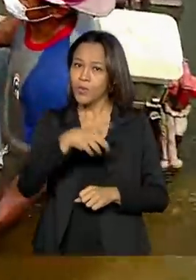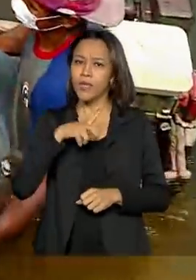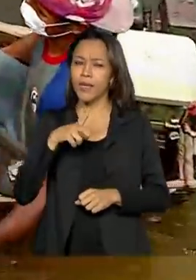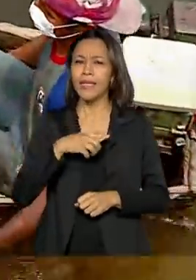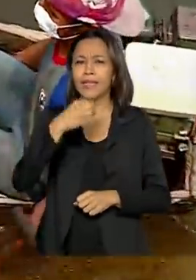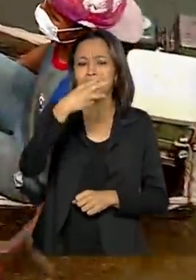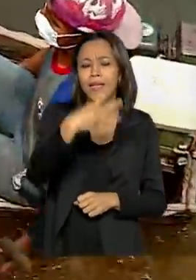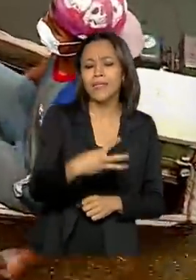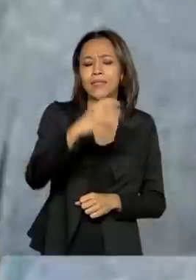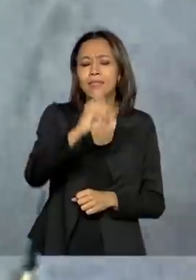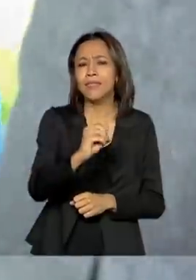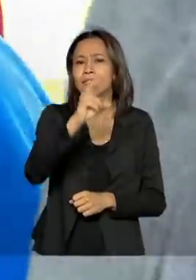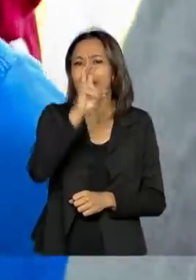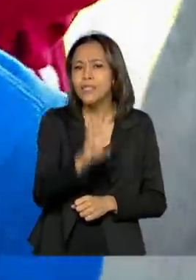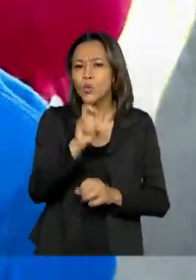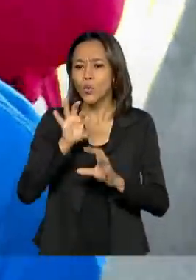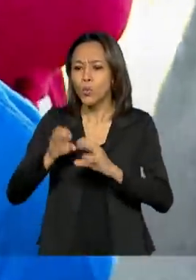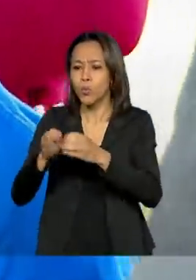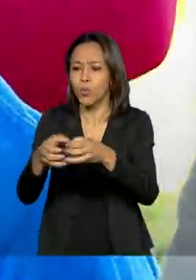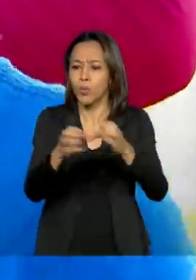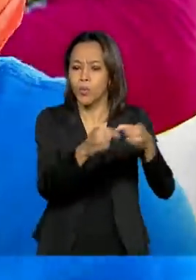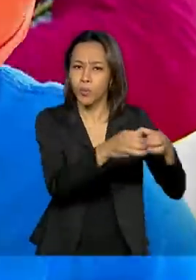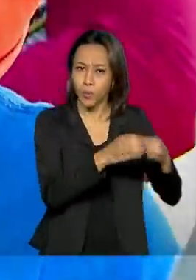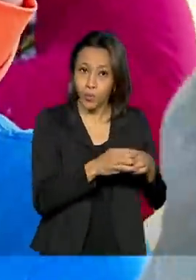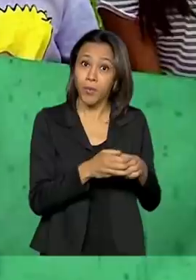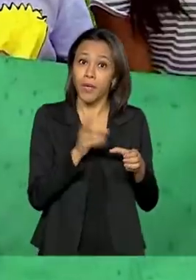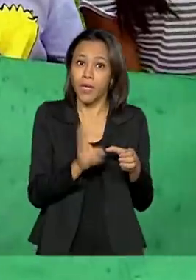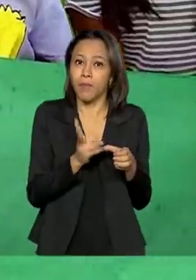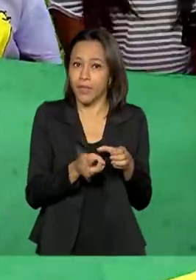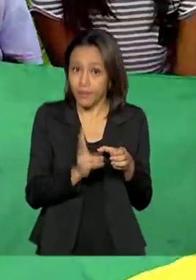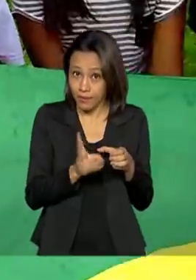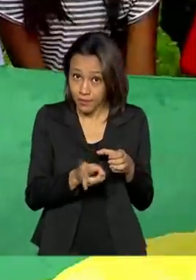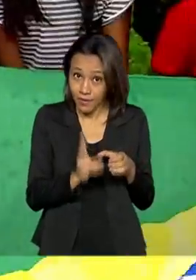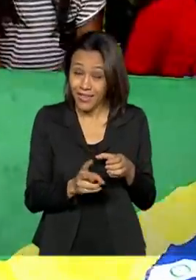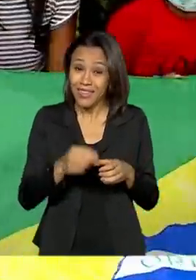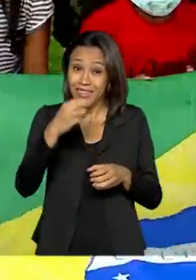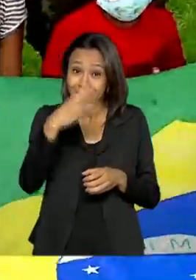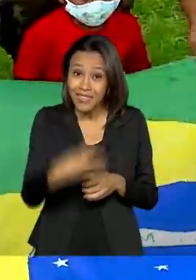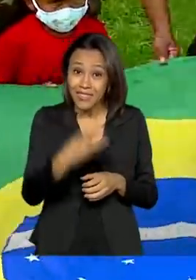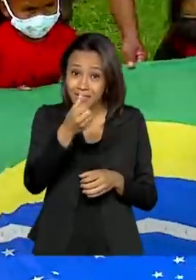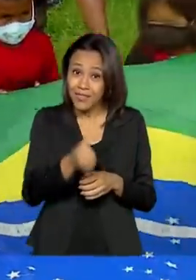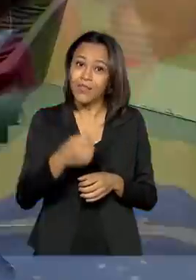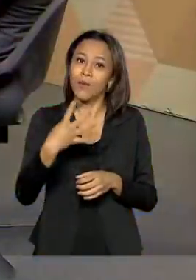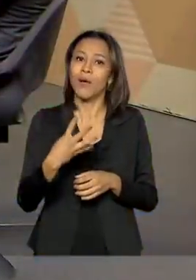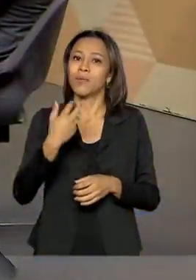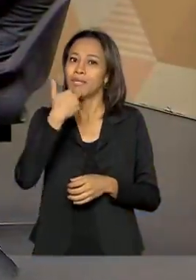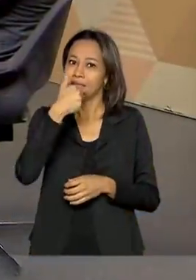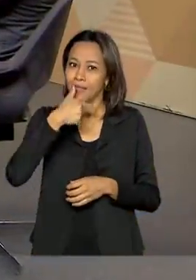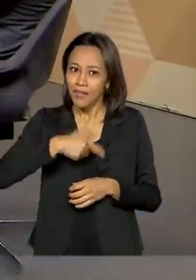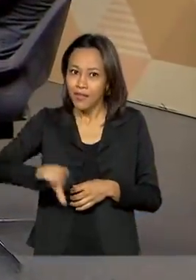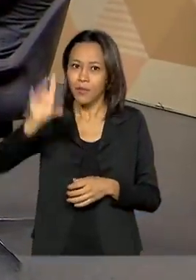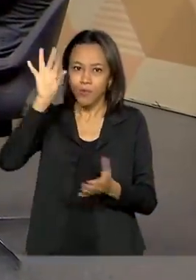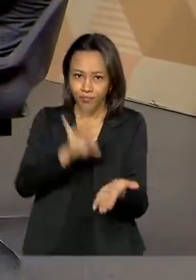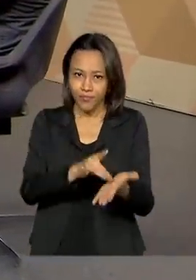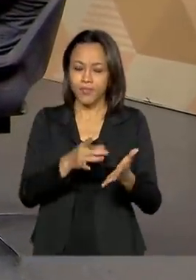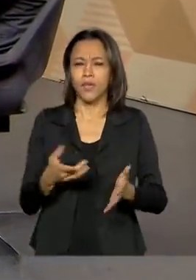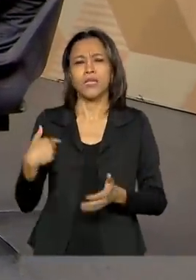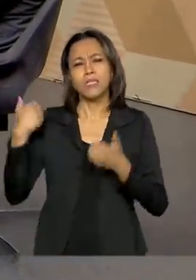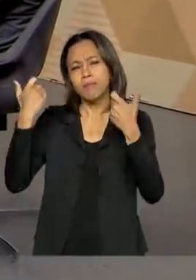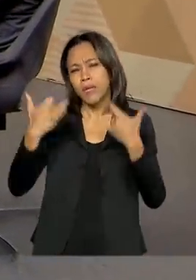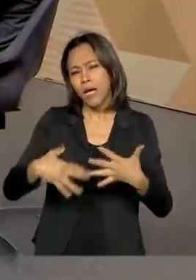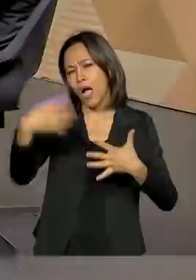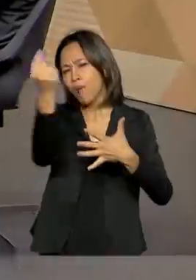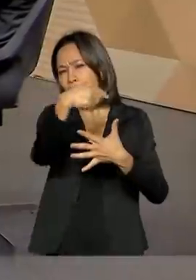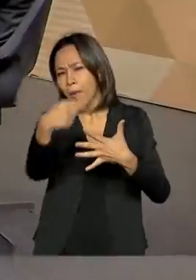305 etnias e mantêm 274 línguas originais. Para falar sobre as ações de